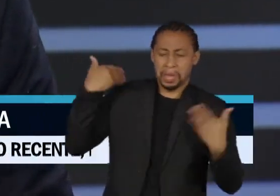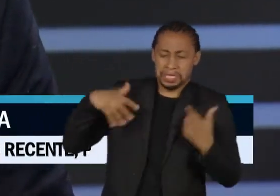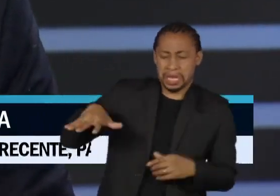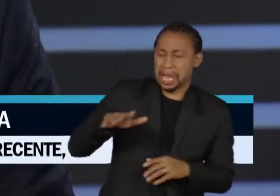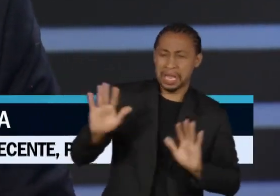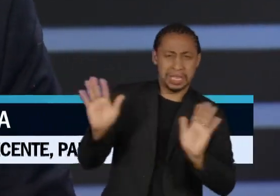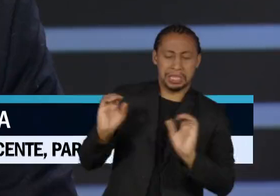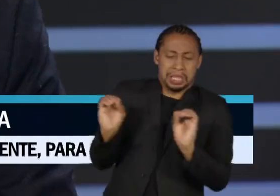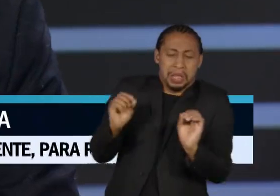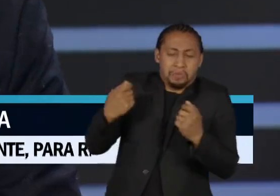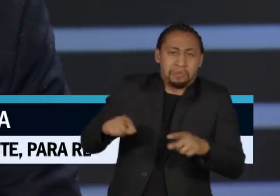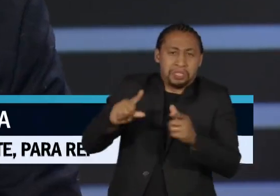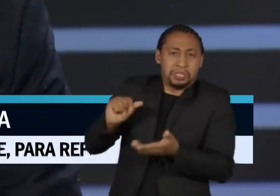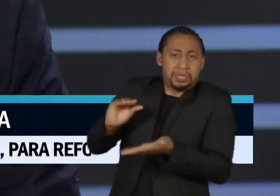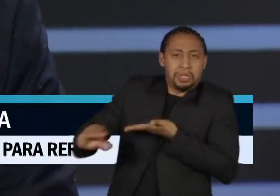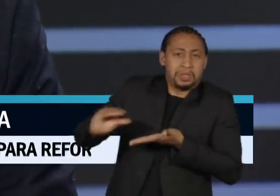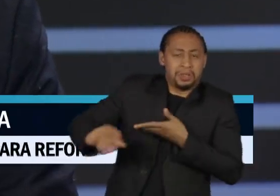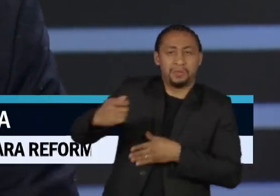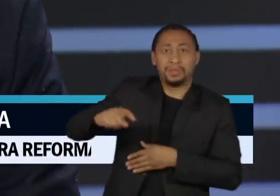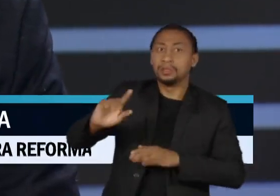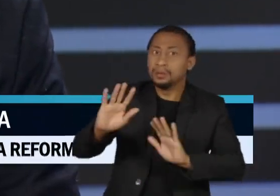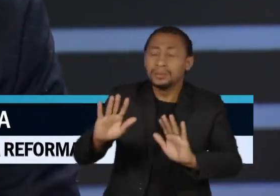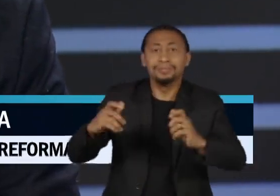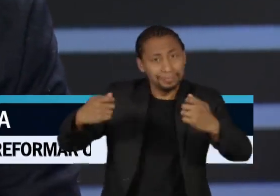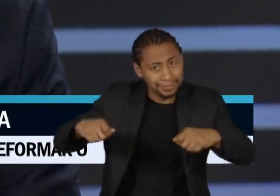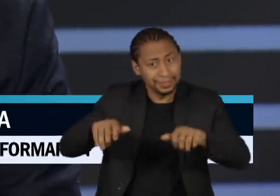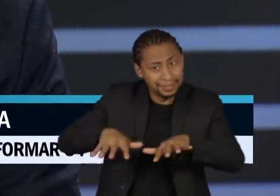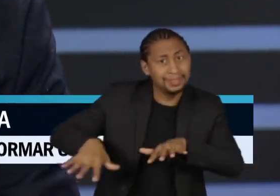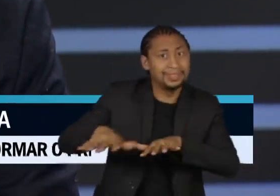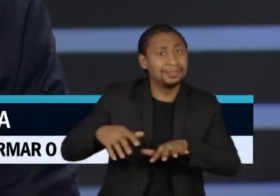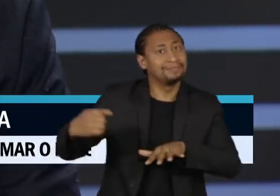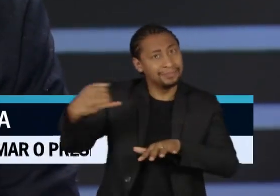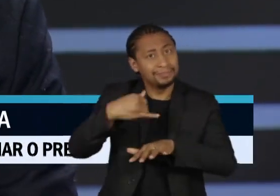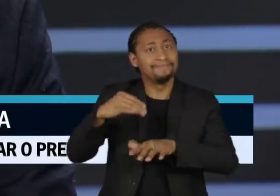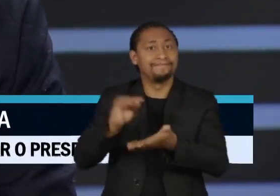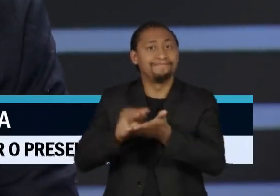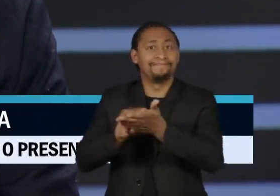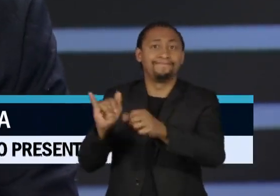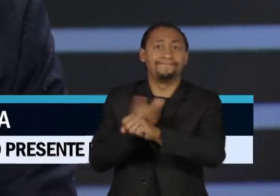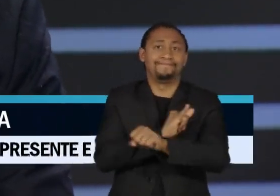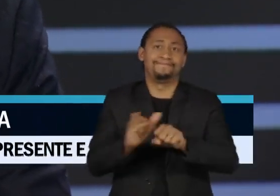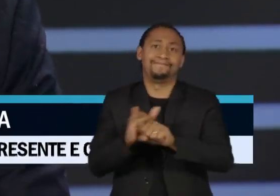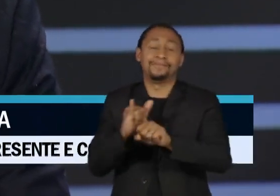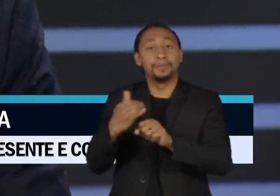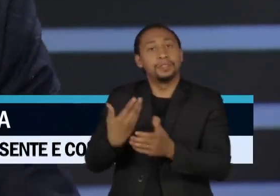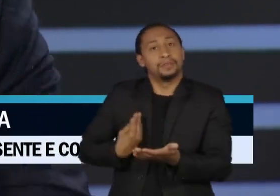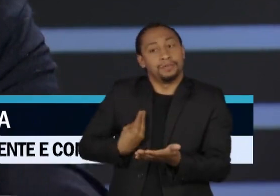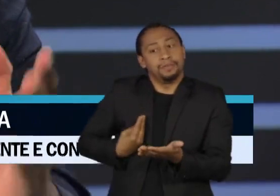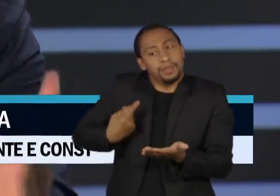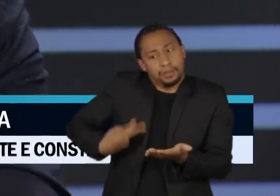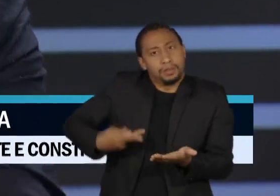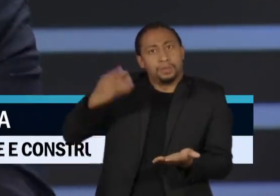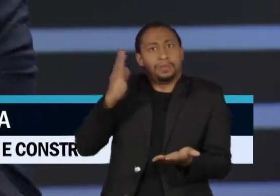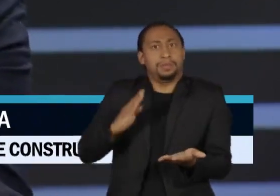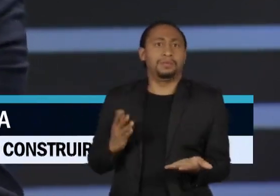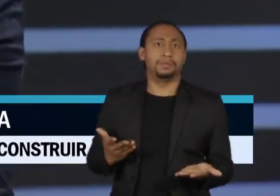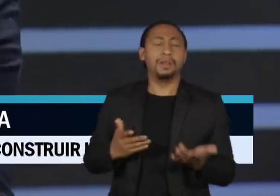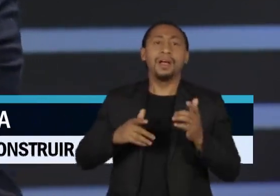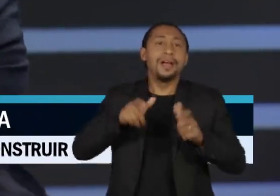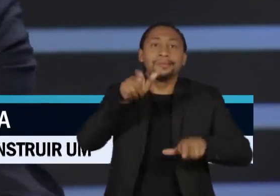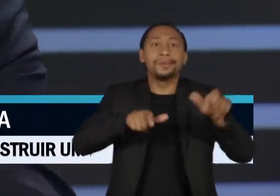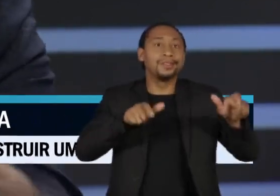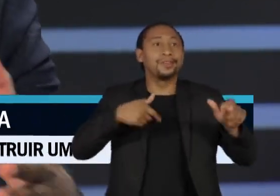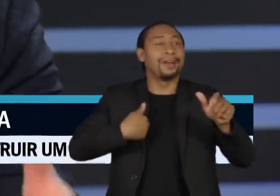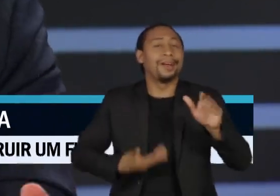está assistindo agora, uma falta de preparo. Que a gente possa começar a se preparar para viver no país que a gente vive. A gente sabe quais são os meses